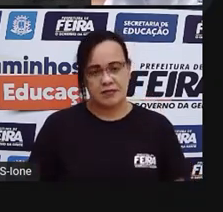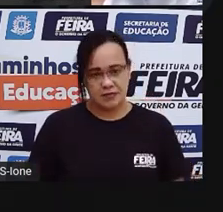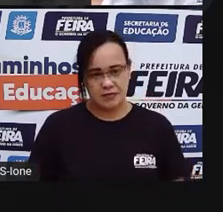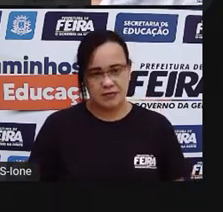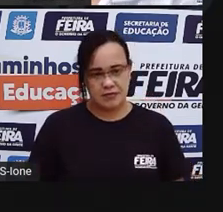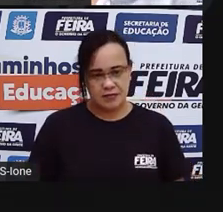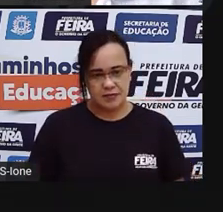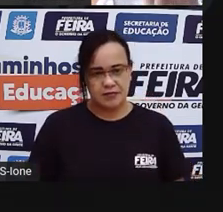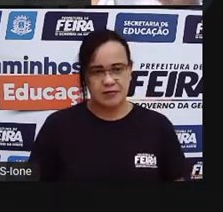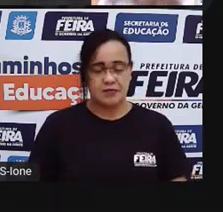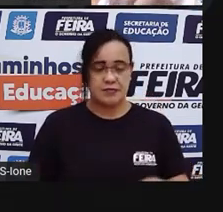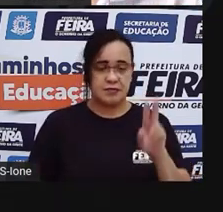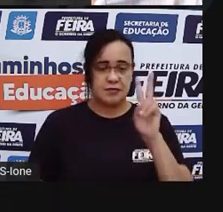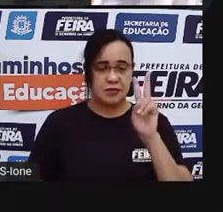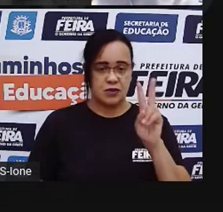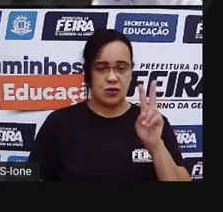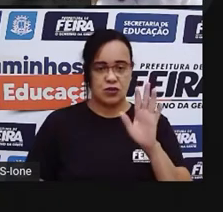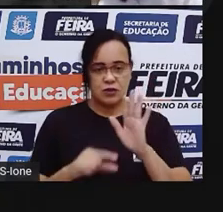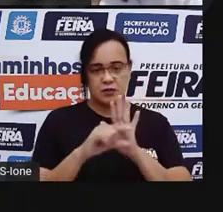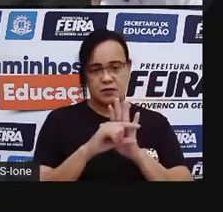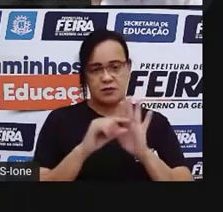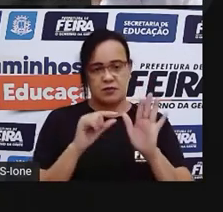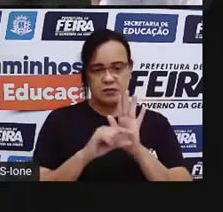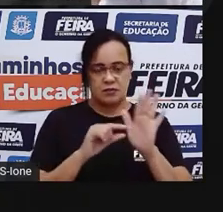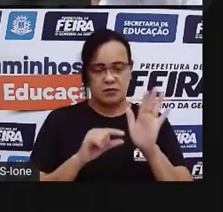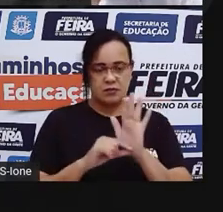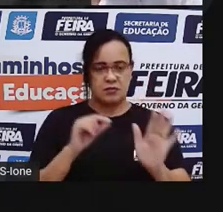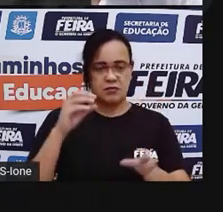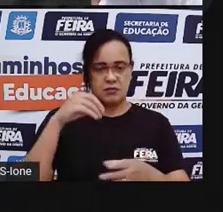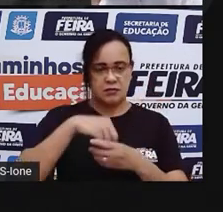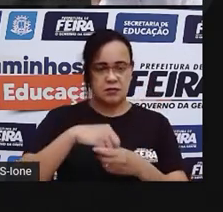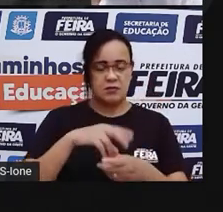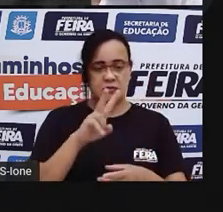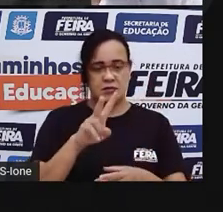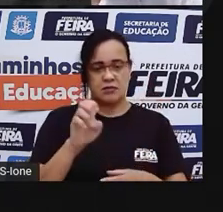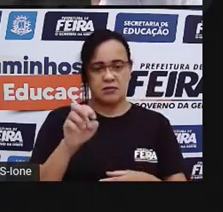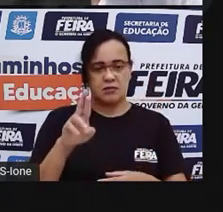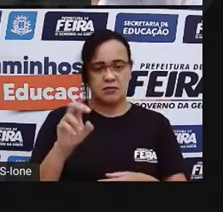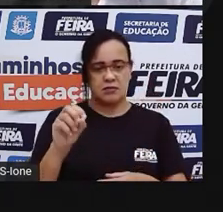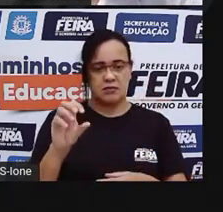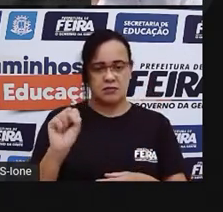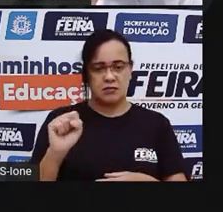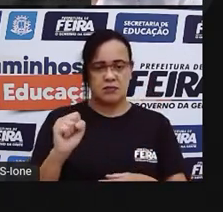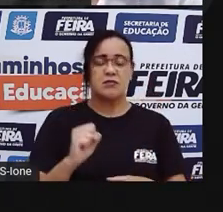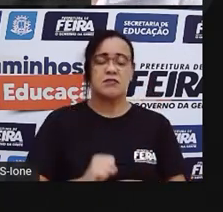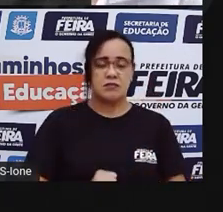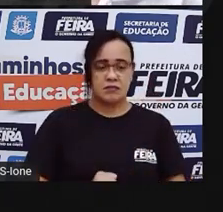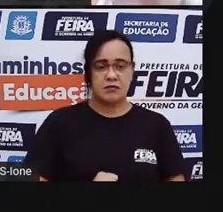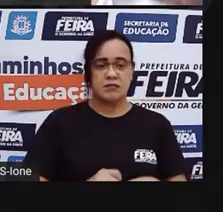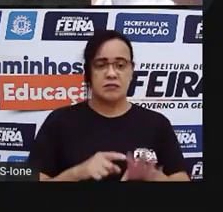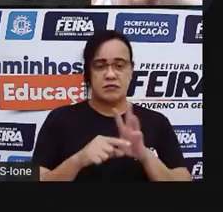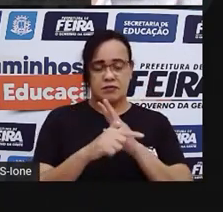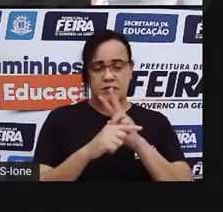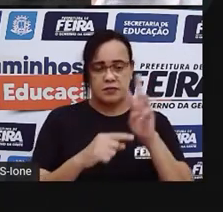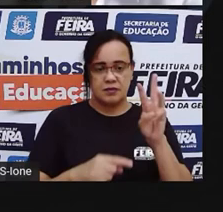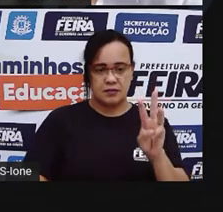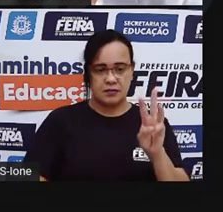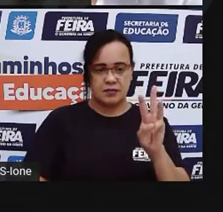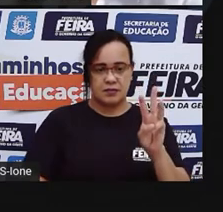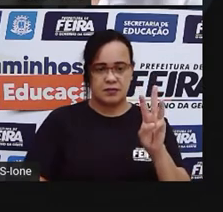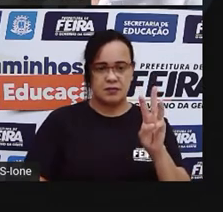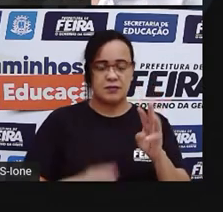Dois Só tem dois Versos E o último Ó Um Dois Três Só tem